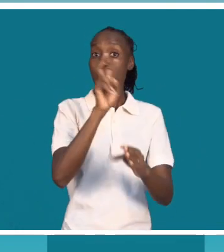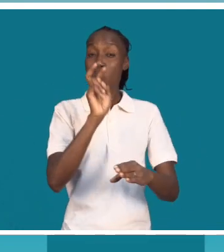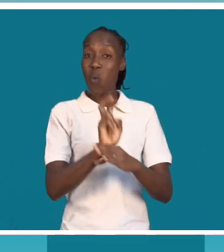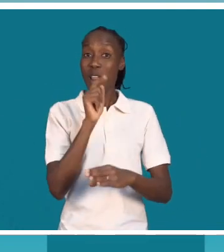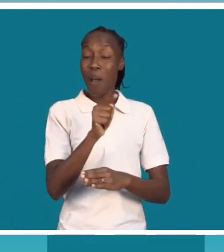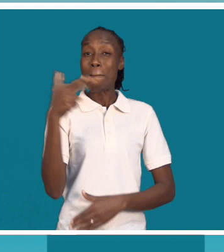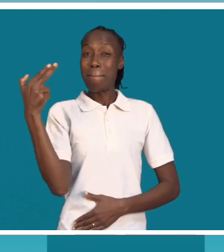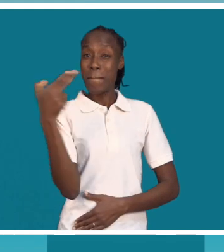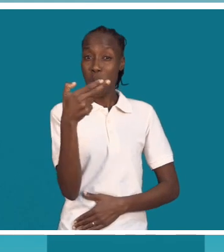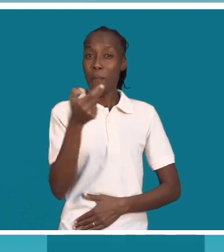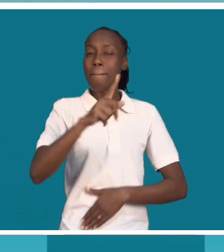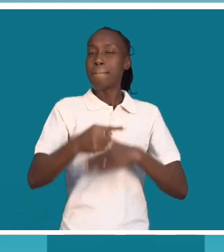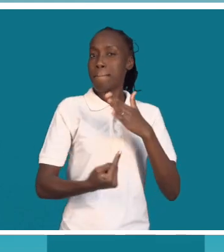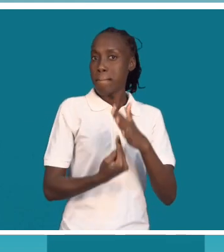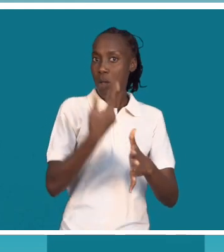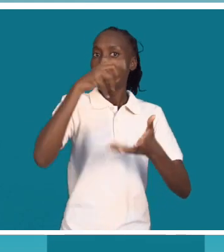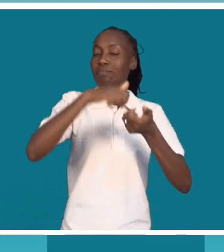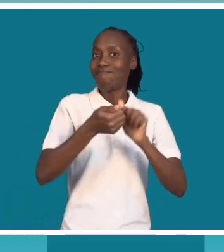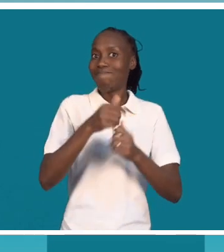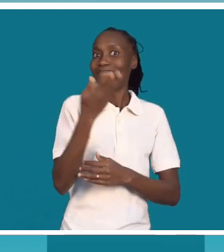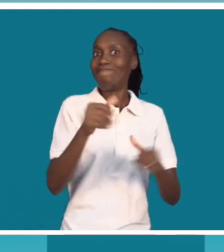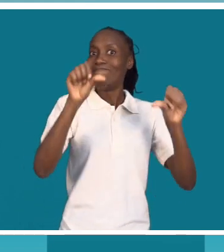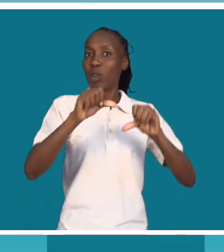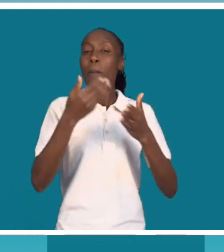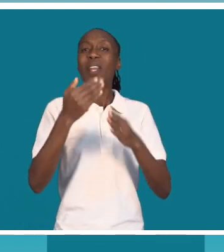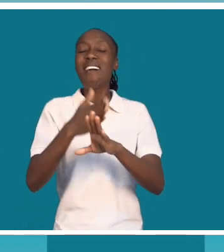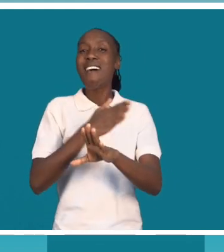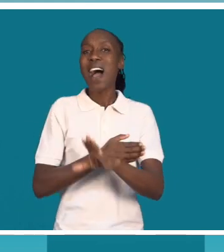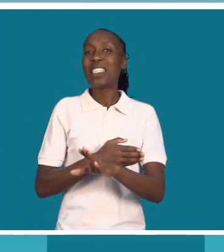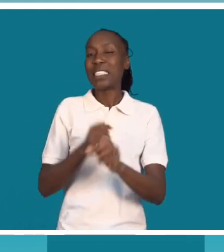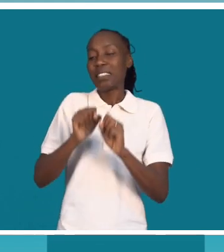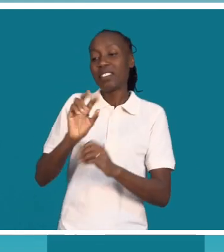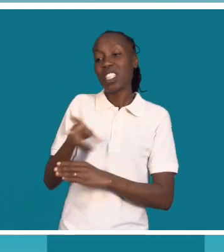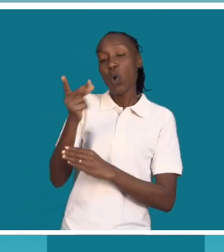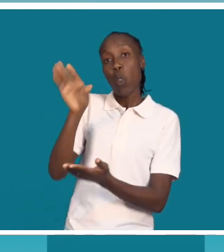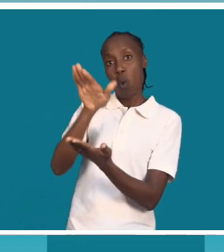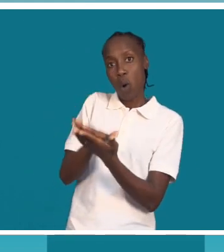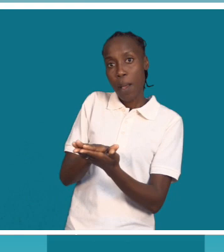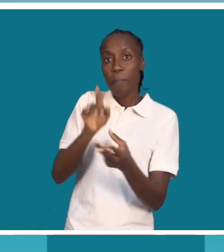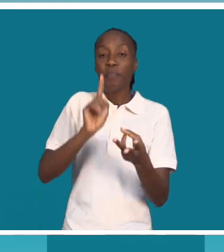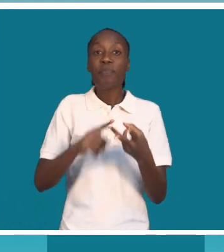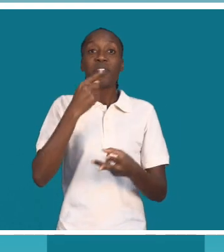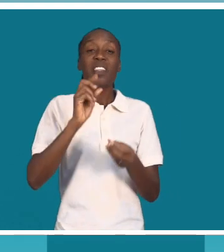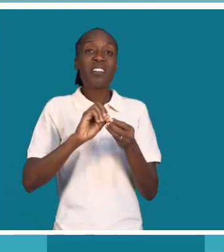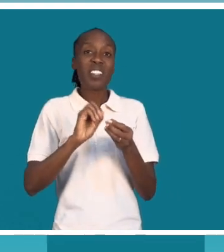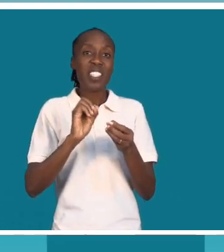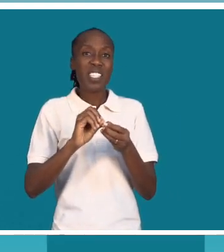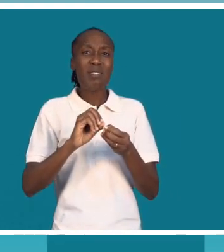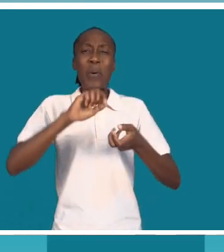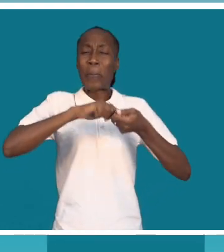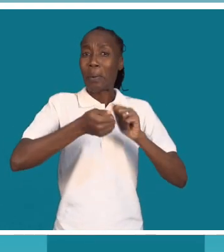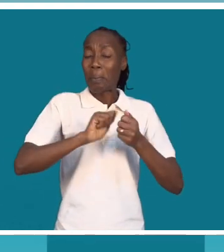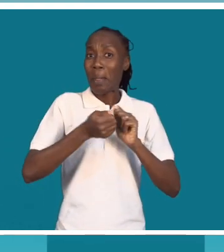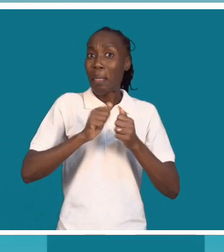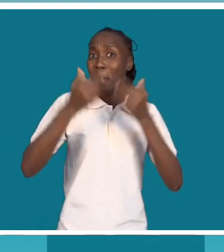localizado, ele vai ter os seus efeitos diretos por estar num local em que não estava previsto que estivesse. Há de haver compressão